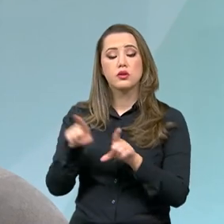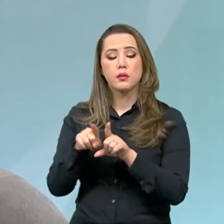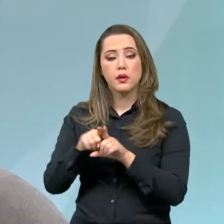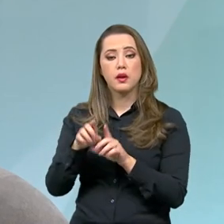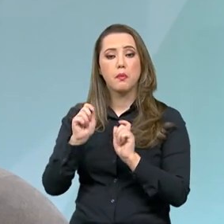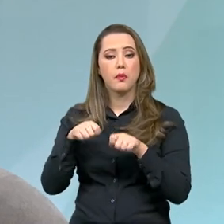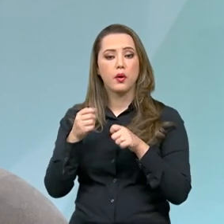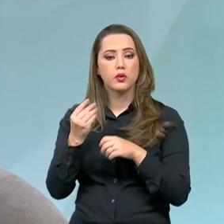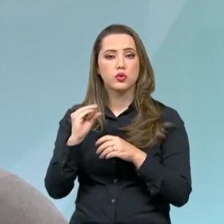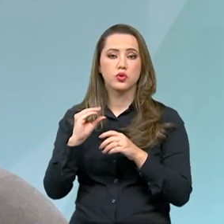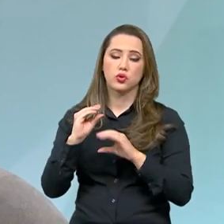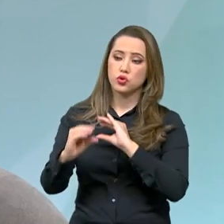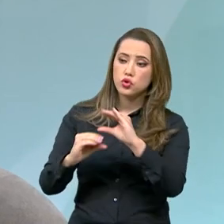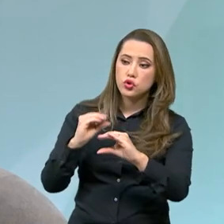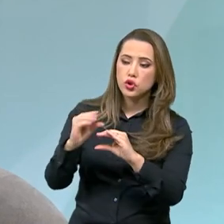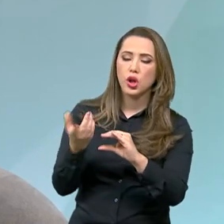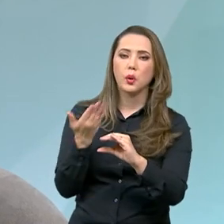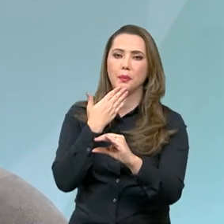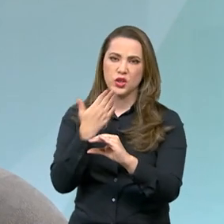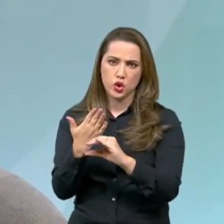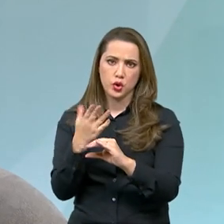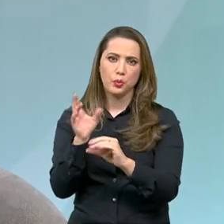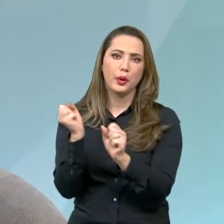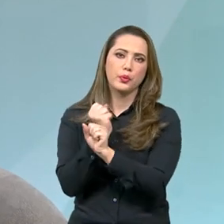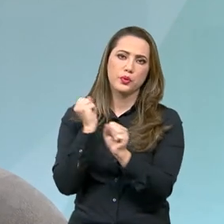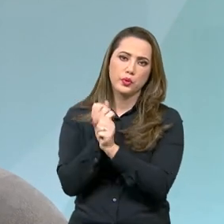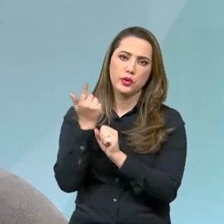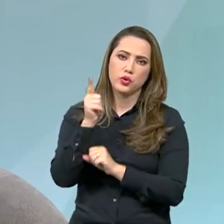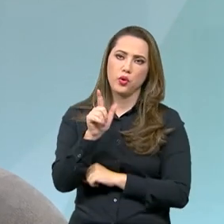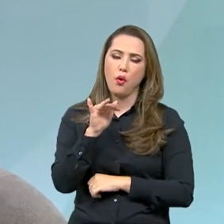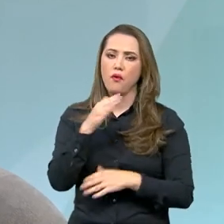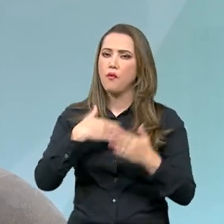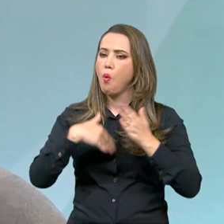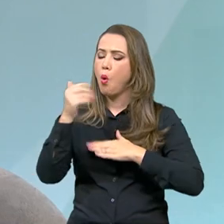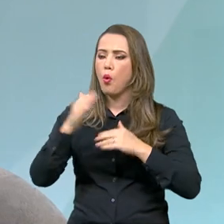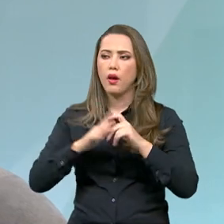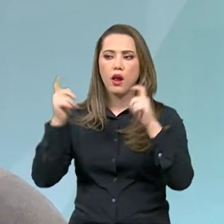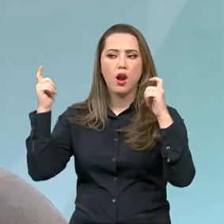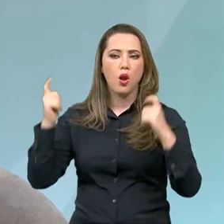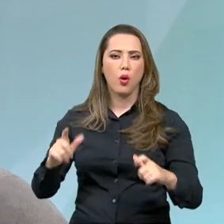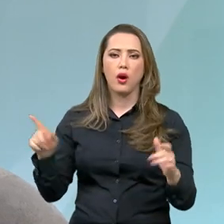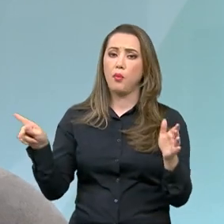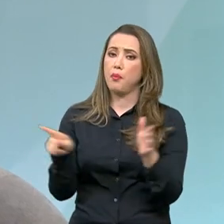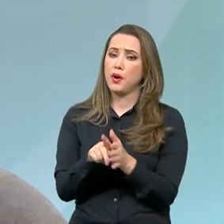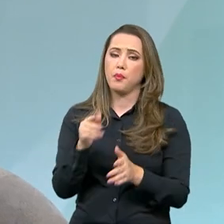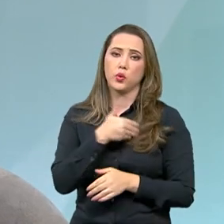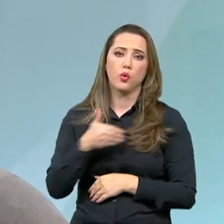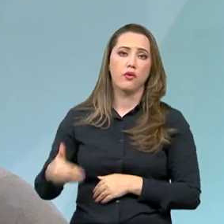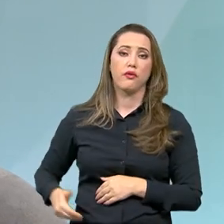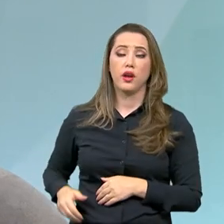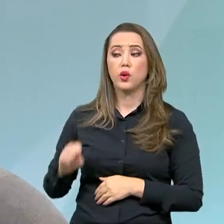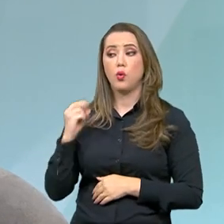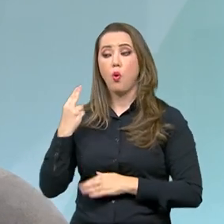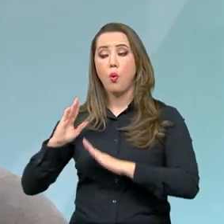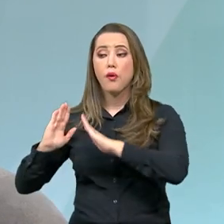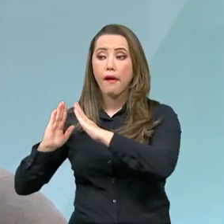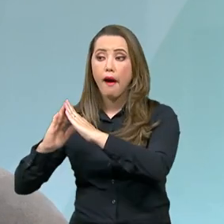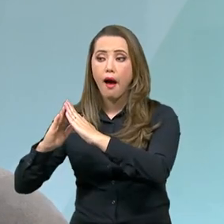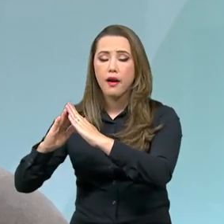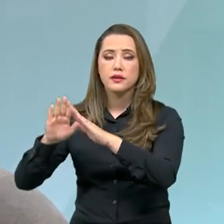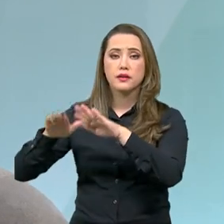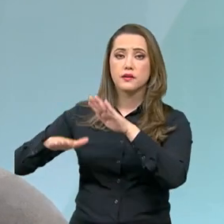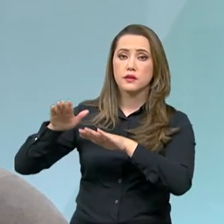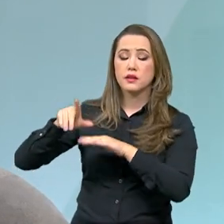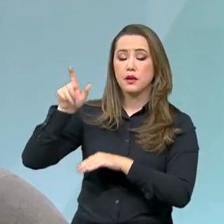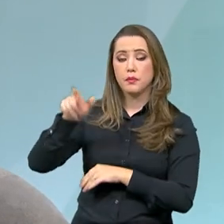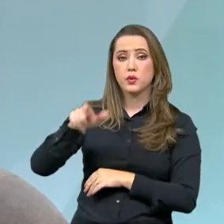recursos para reconstrução. Então são recursos para reconstruir quaisquer infraestruturas públicas ou casas, pessoas que se enquadrem